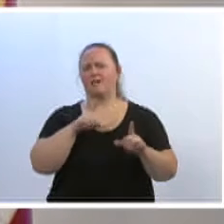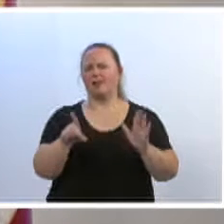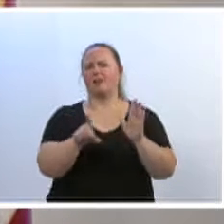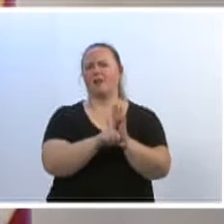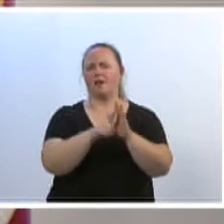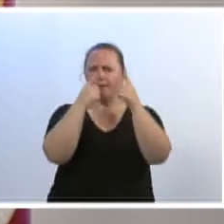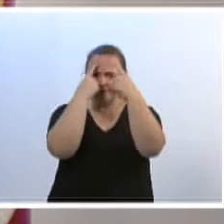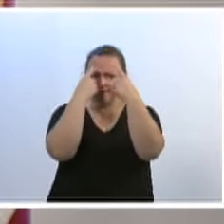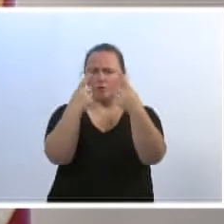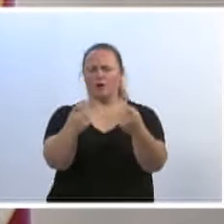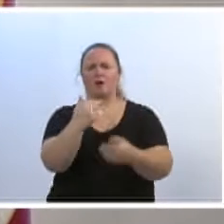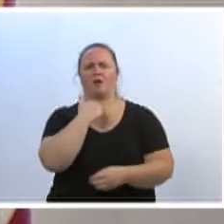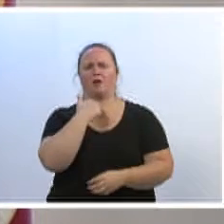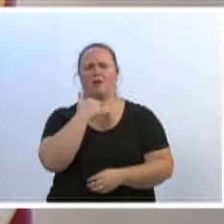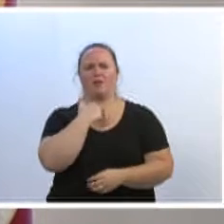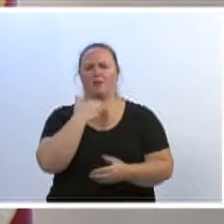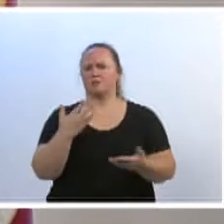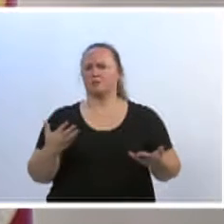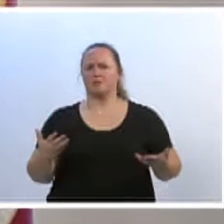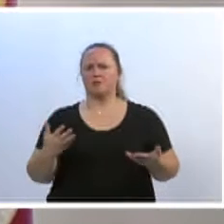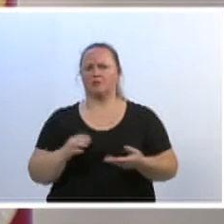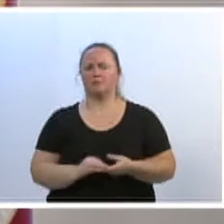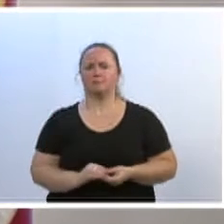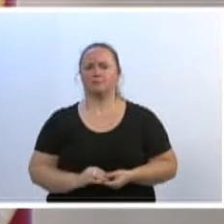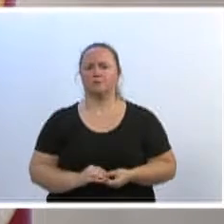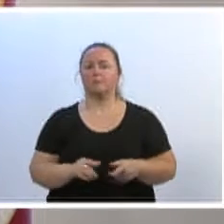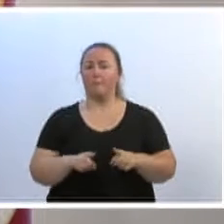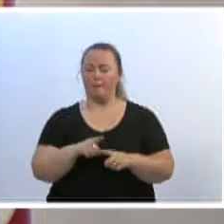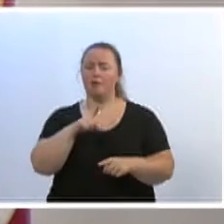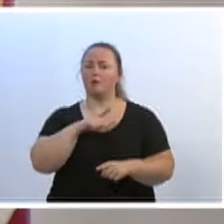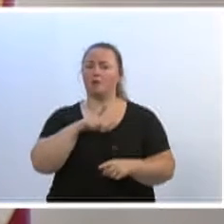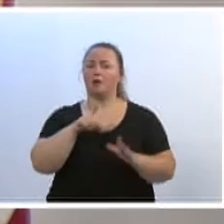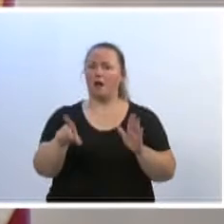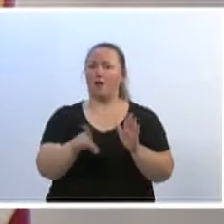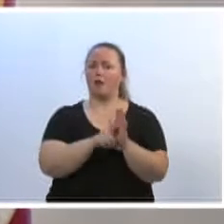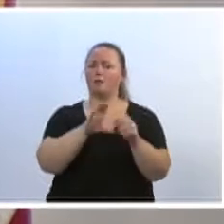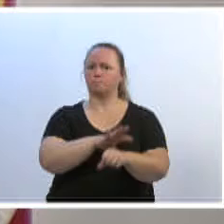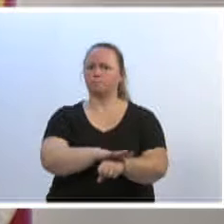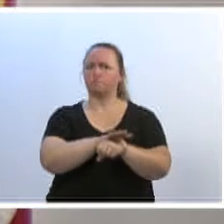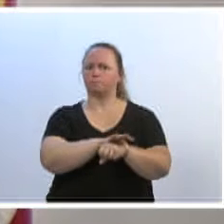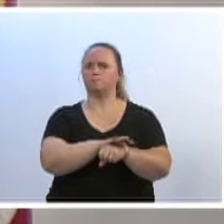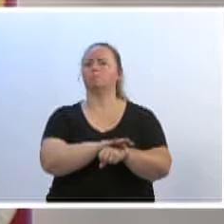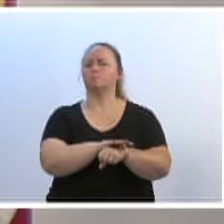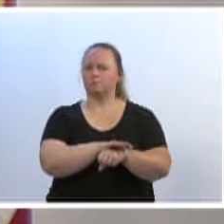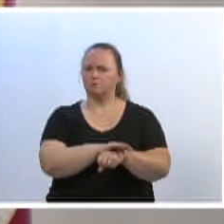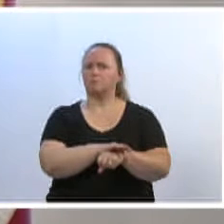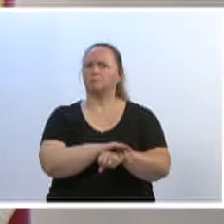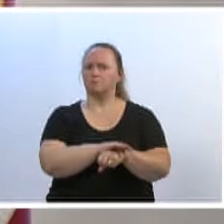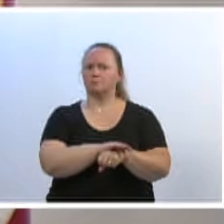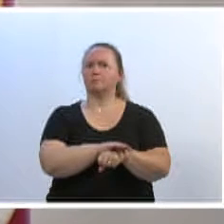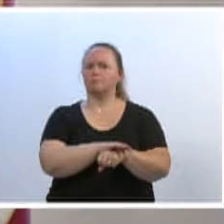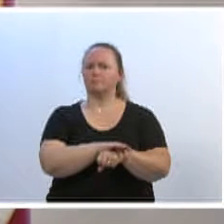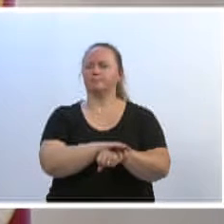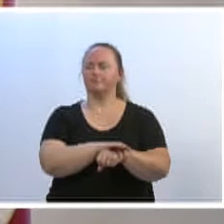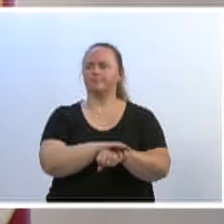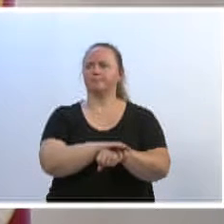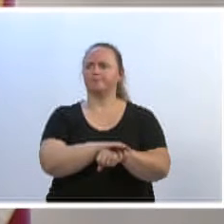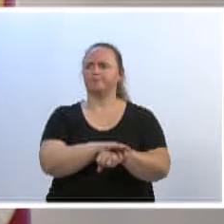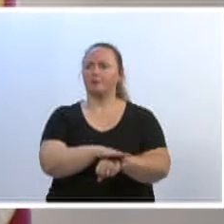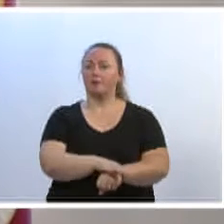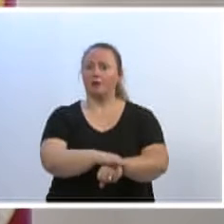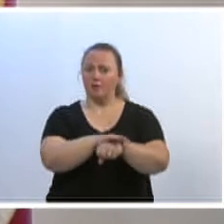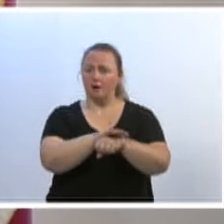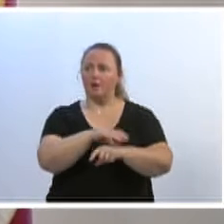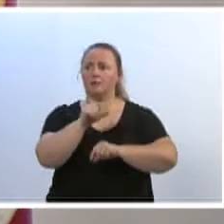isso, já temos leis que garantem que garantem a... como é eu posso dizer?